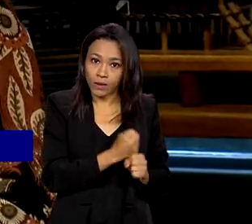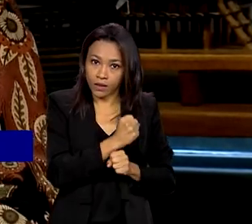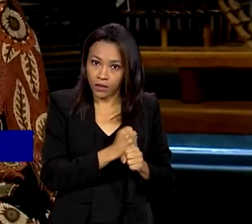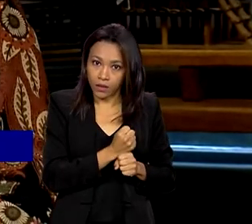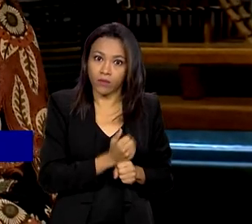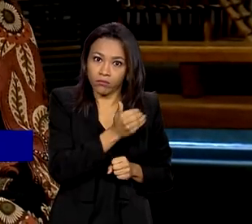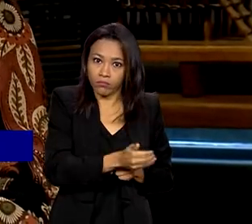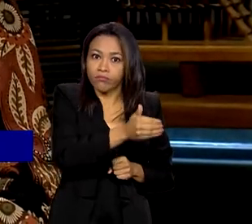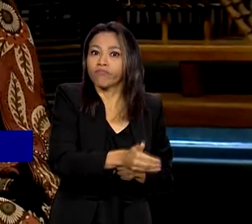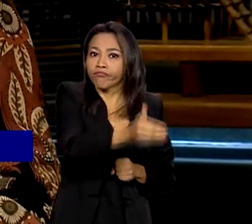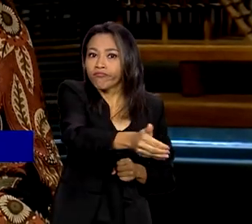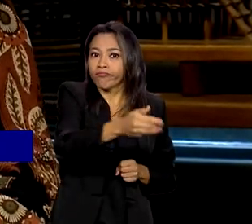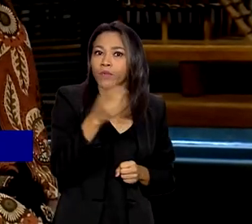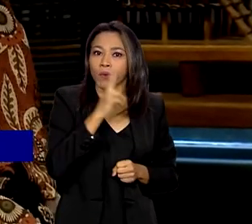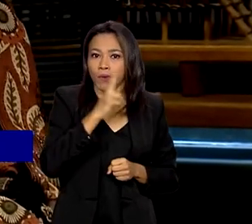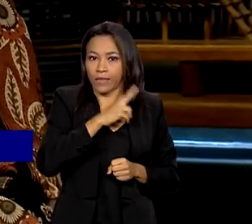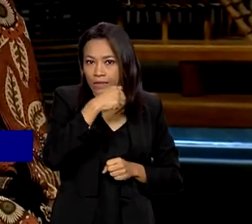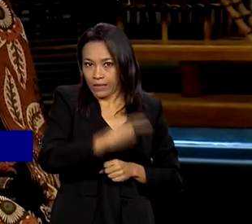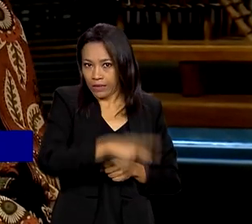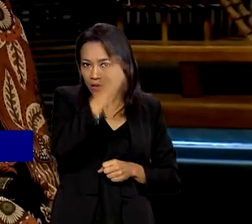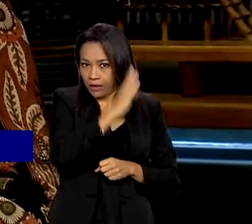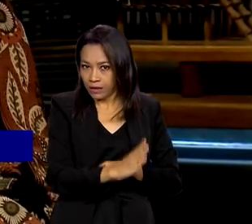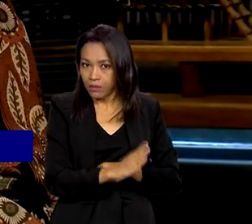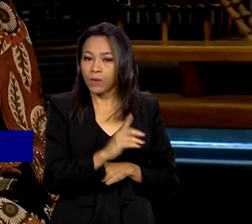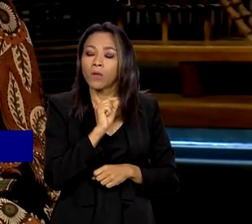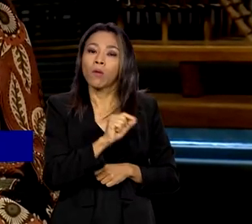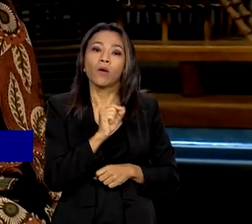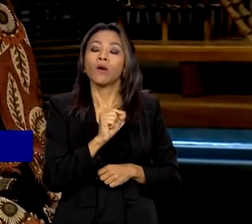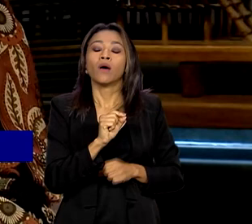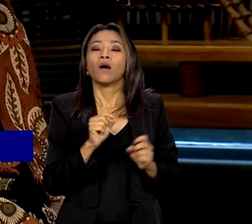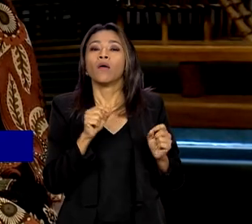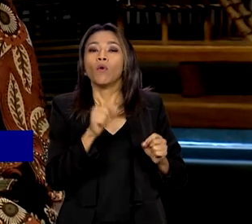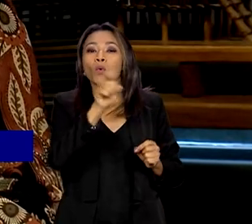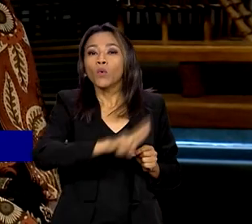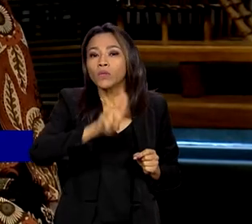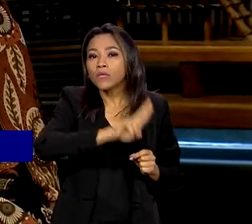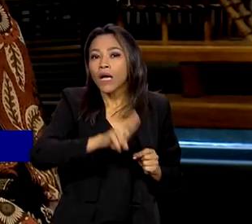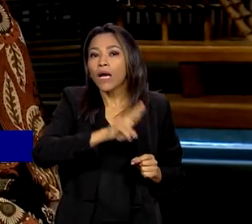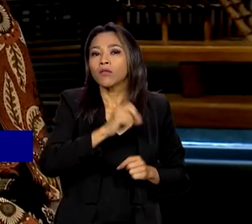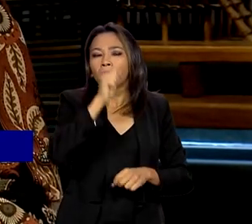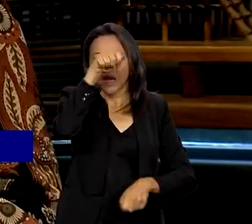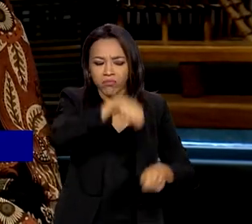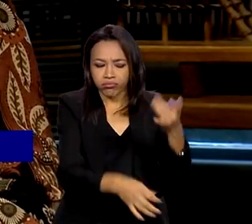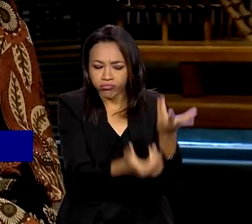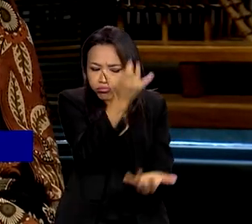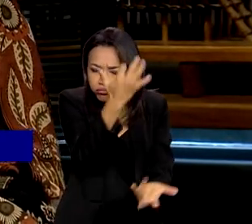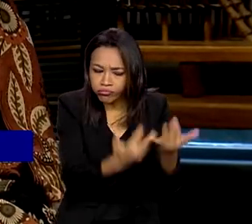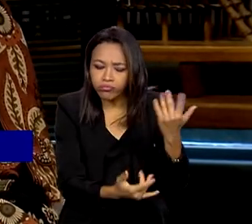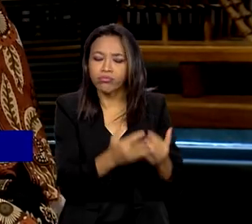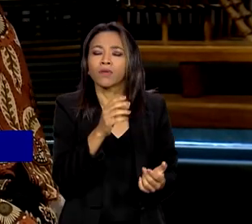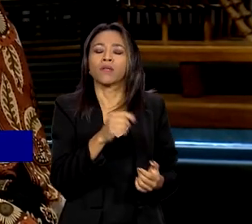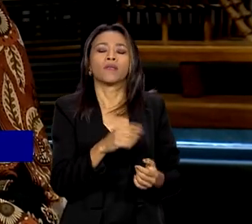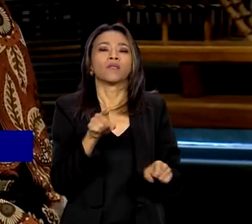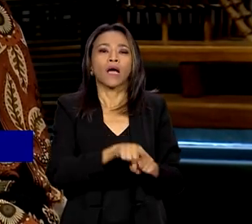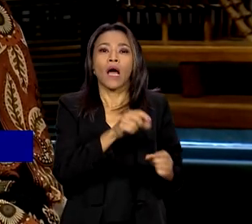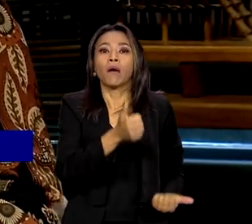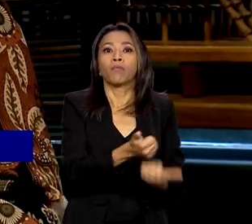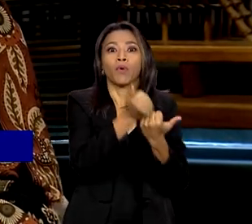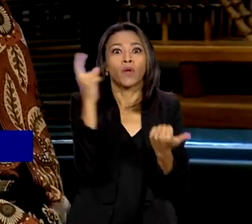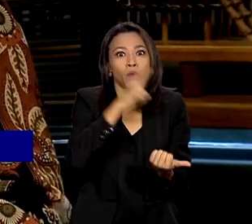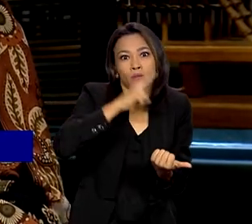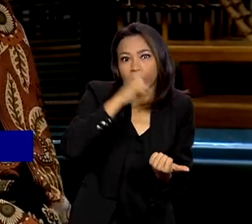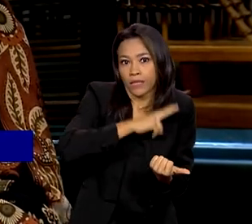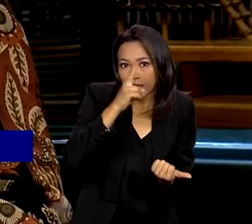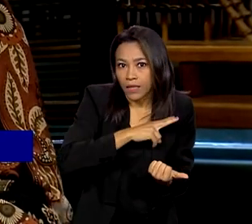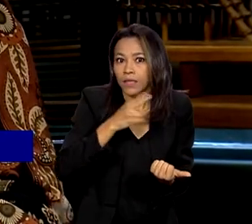poderá ser usado para combate a desmatamento, queimada, apoio a situações emergenciais como temos